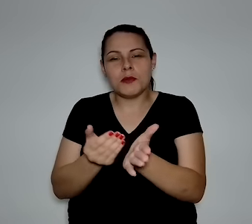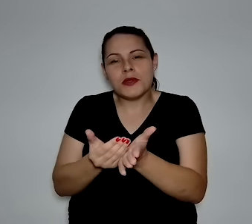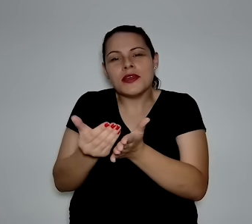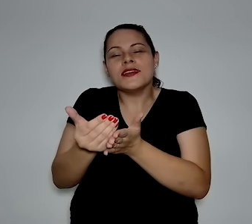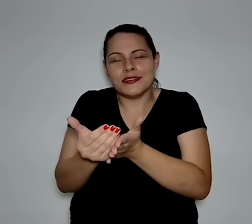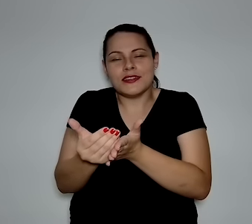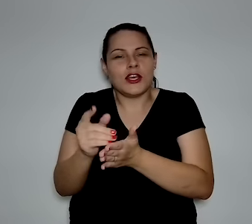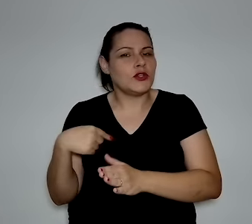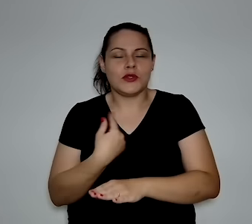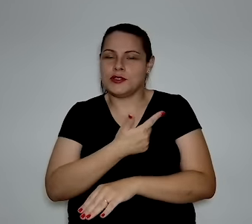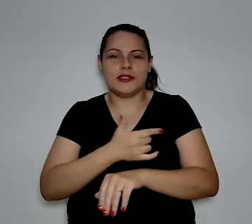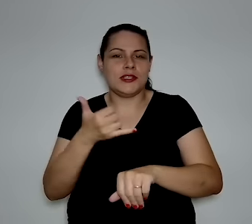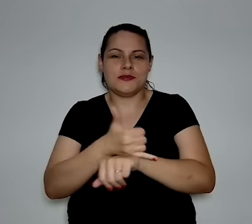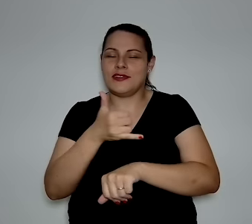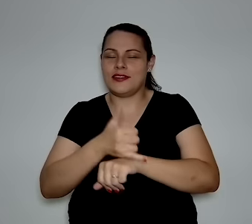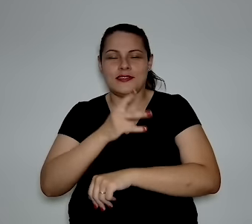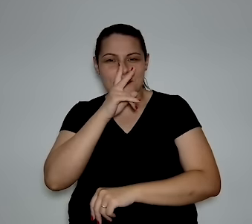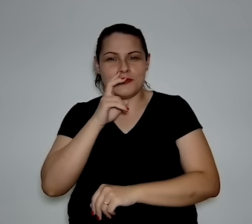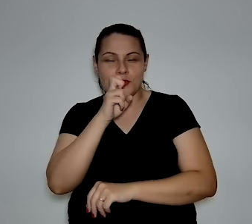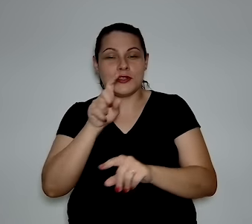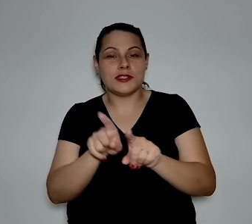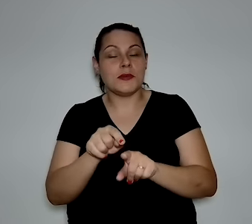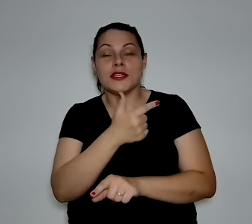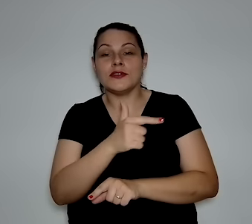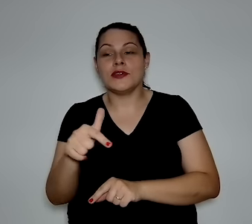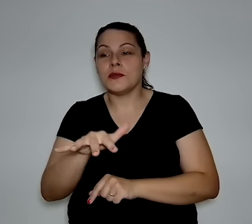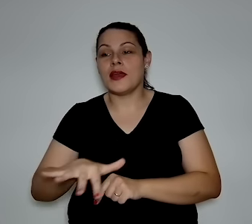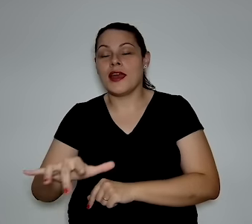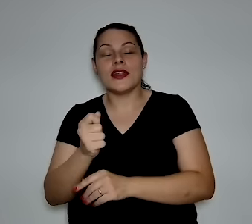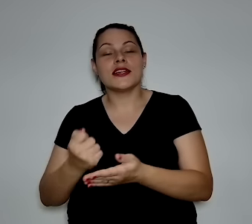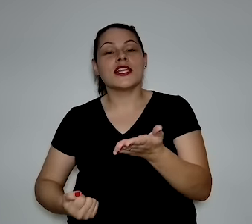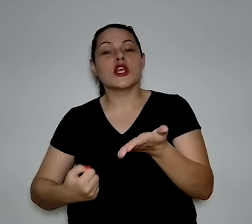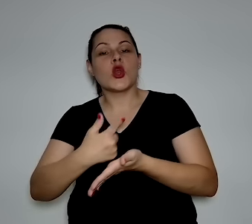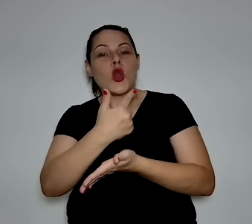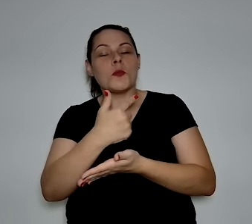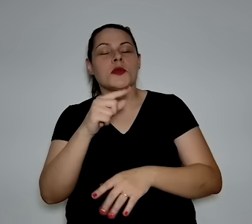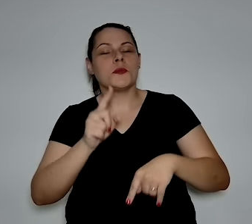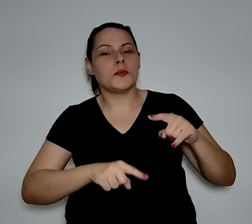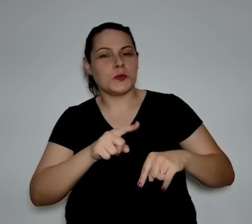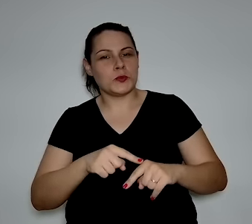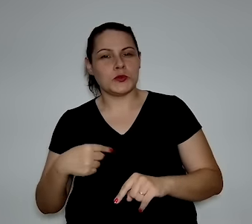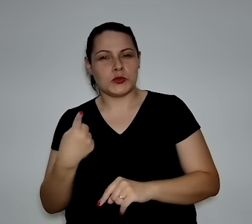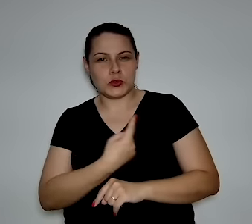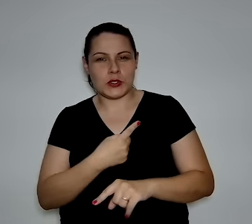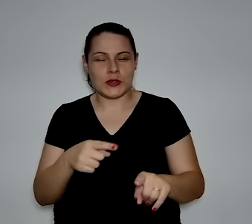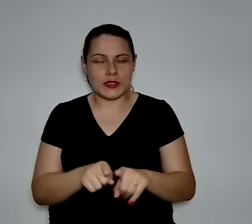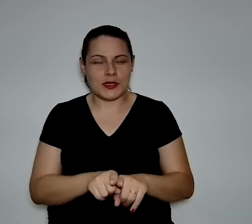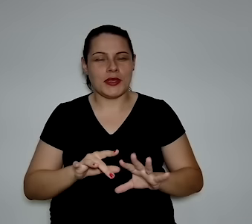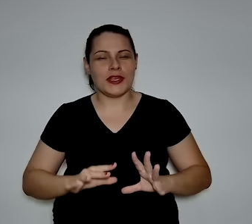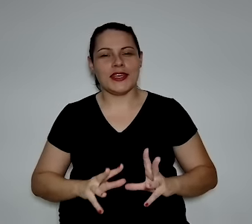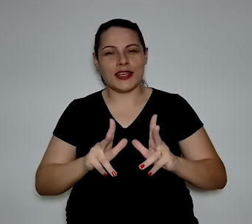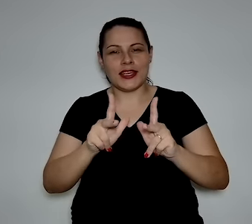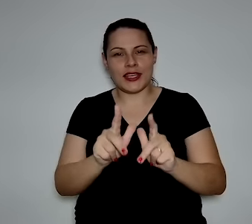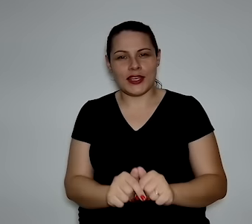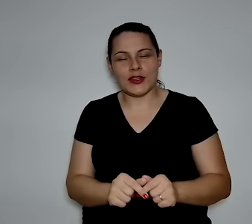da siderúrgica, nós não temos minério de ferro e nem temos o mercado consumidor que compra